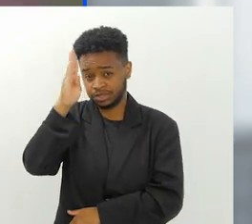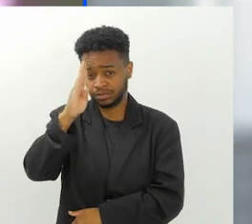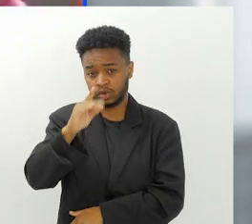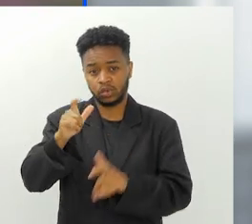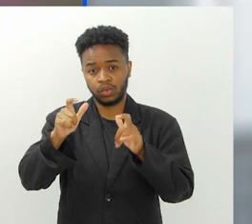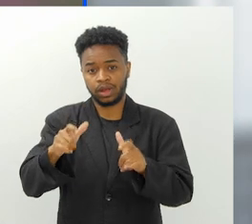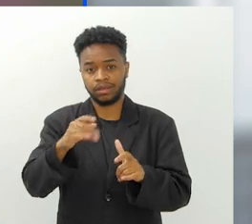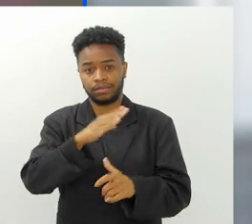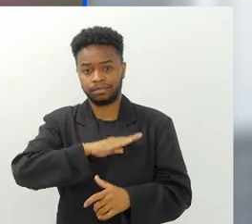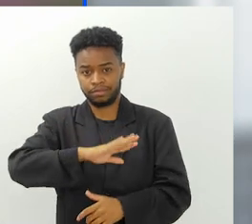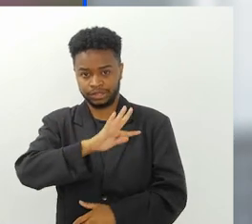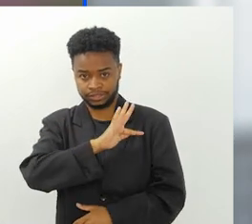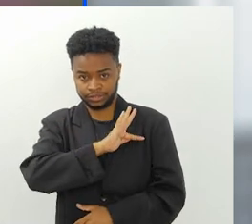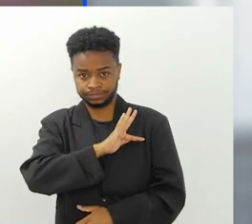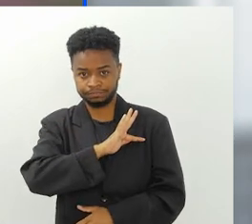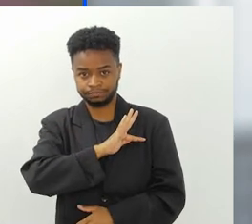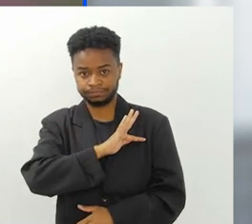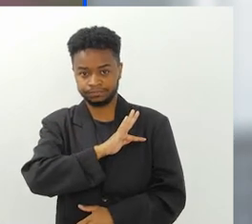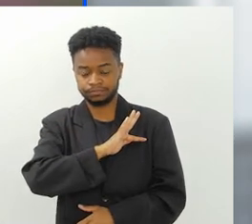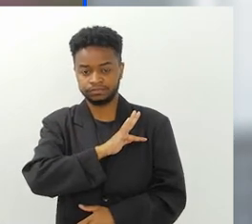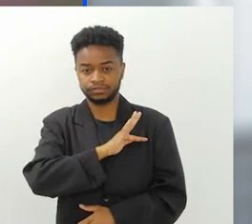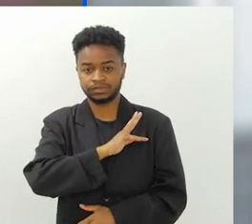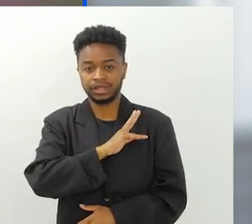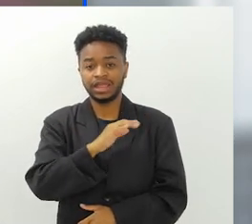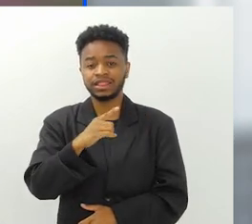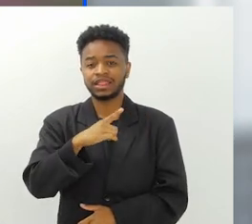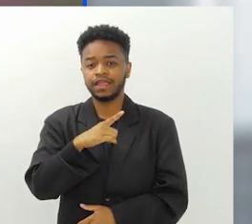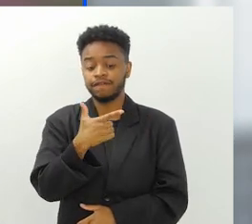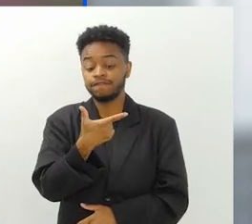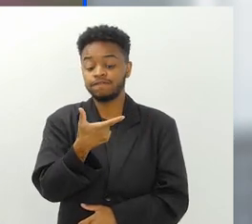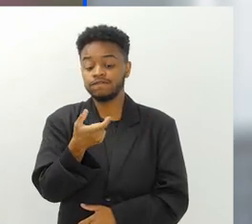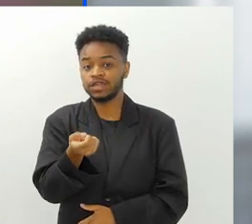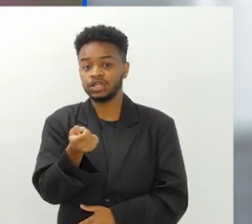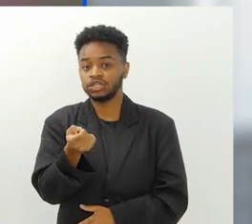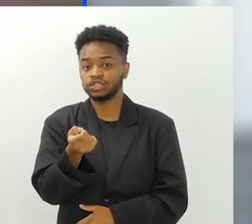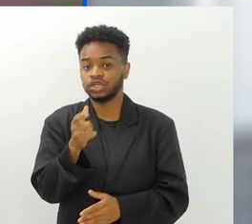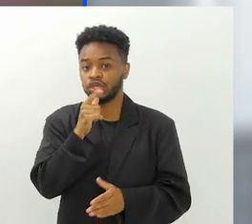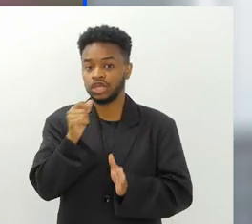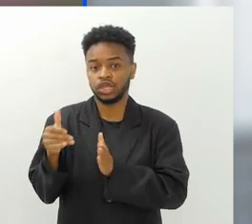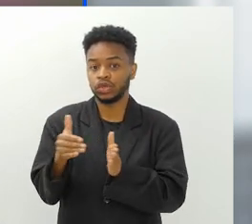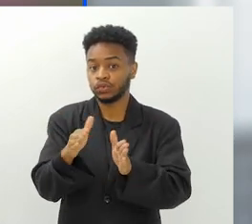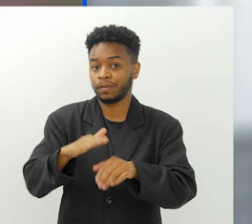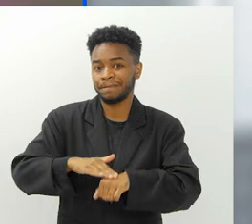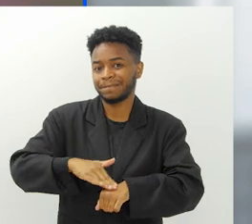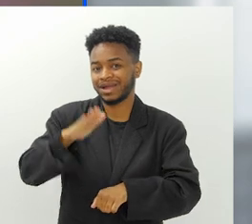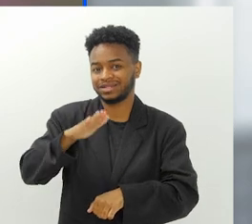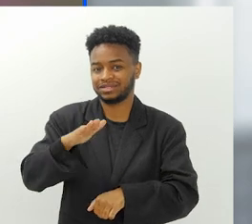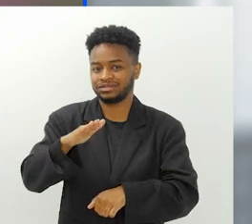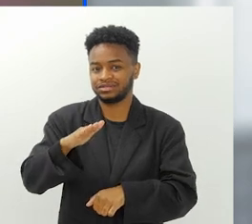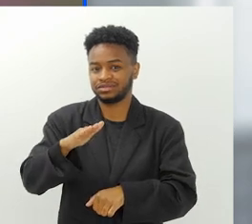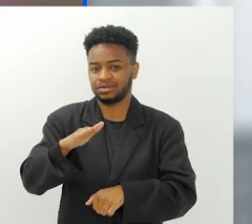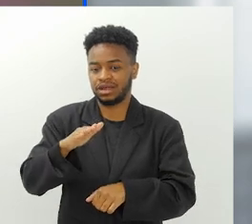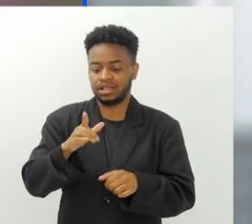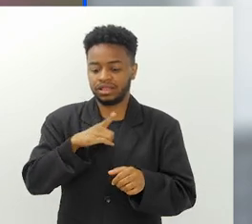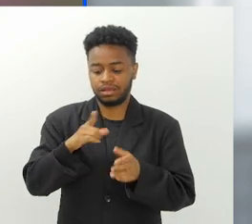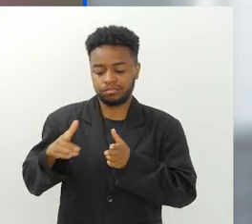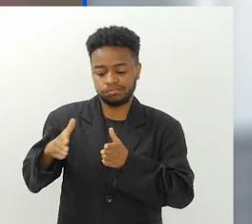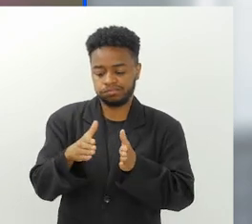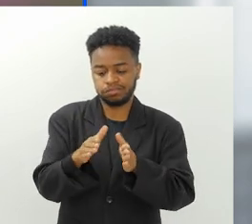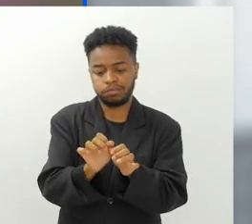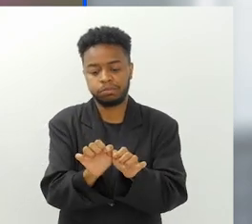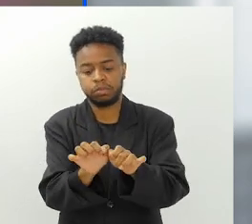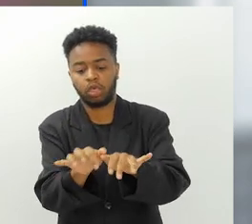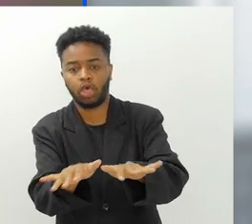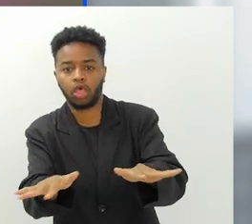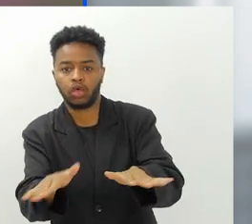principalmente a Baixada Fluminense, né? São mais de 20 rios que deságuam no fundo da Baía de Guanabara,